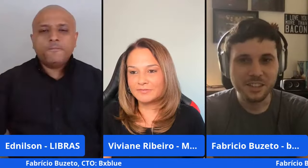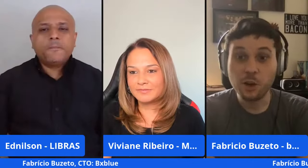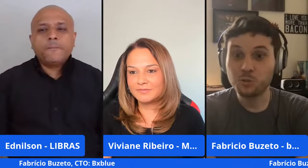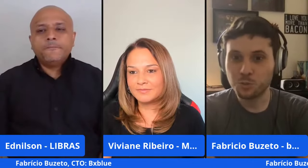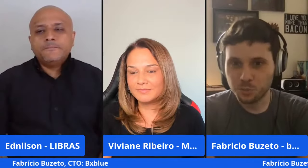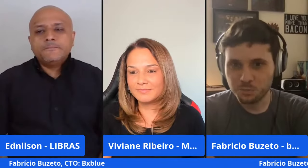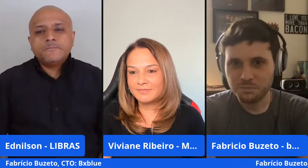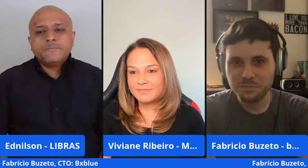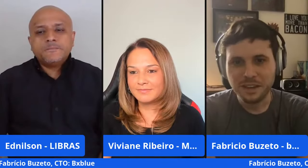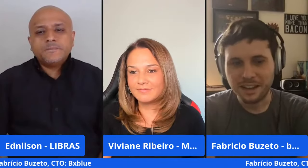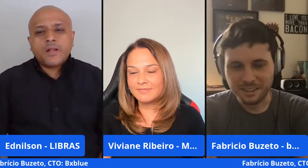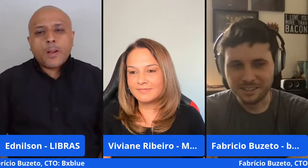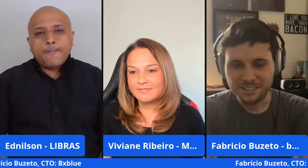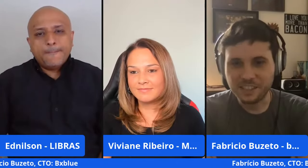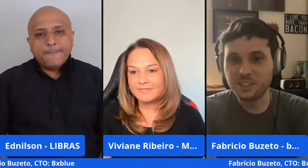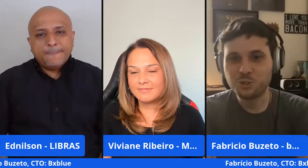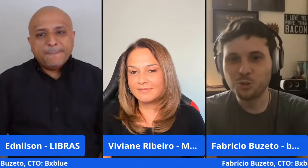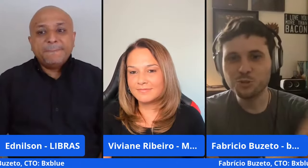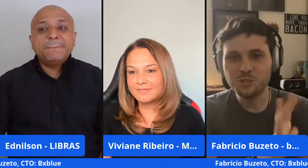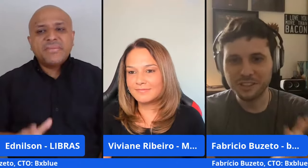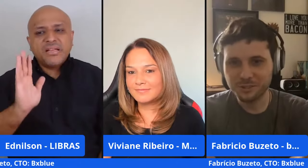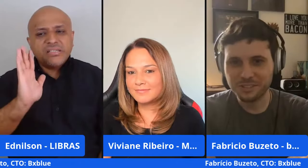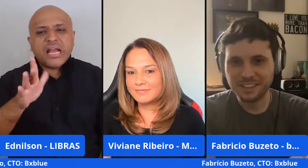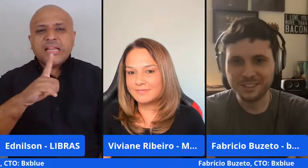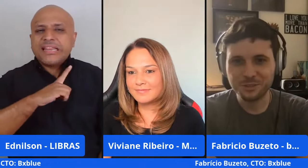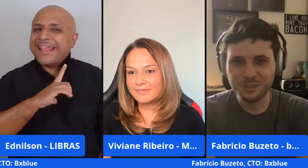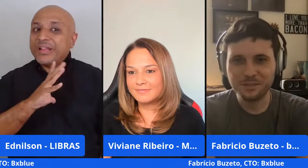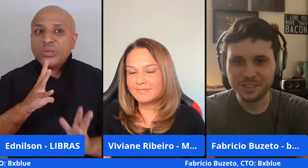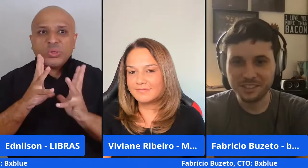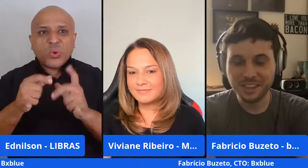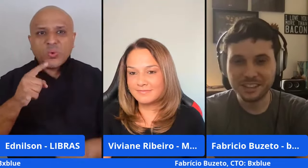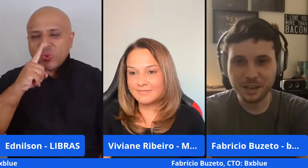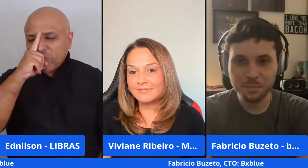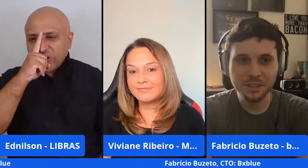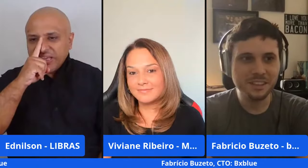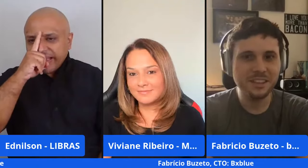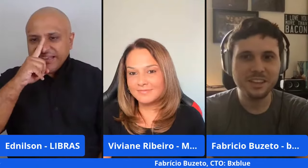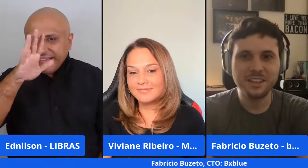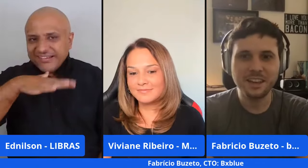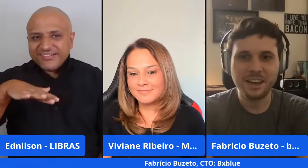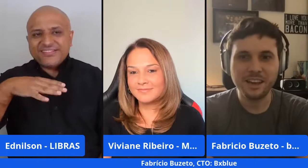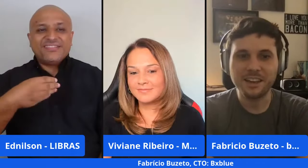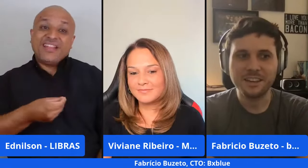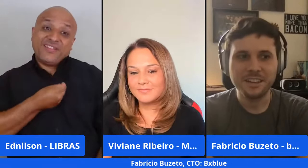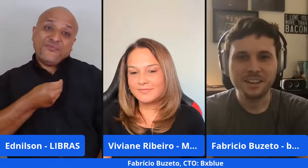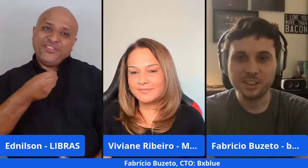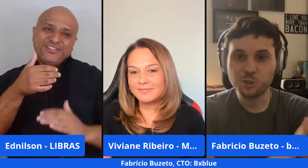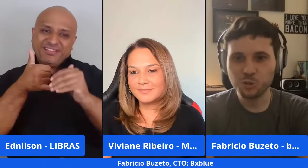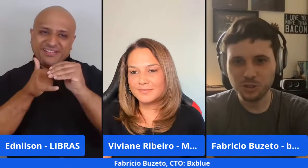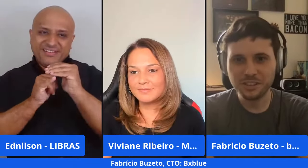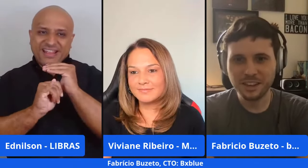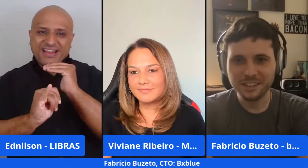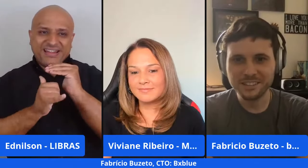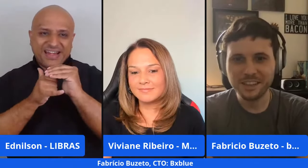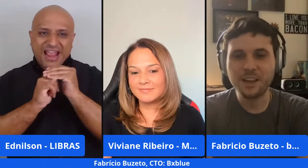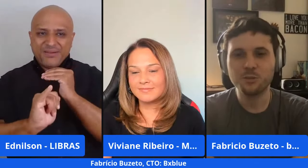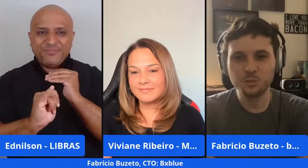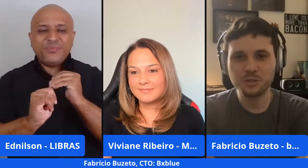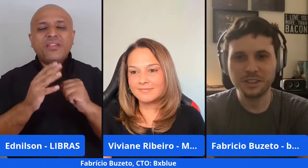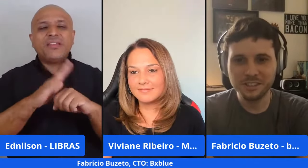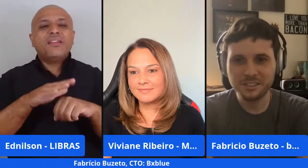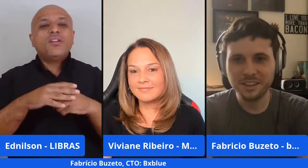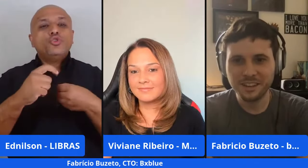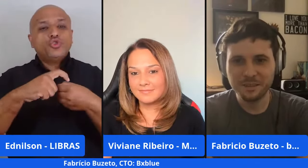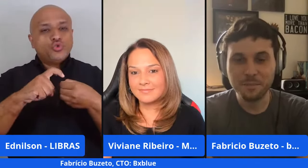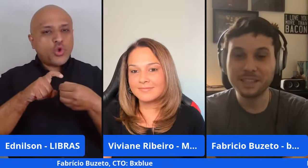e é um dos já tem todos os riscos dentro da vida de startup e questões societárias é